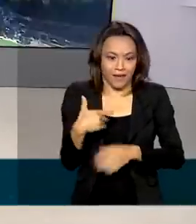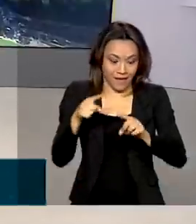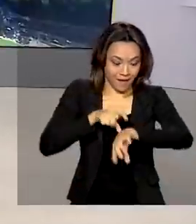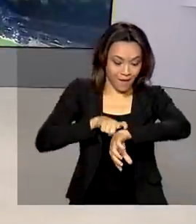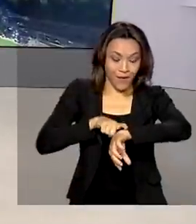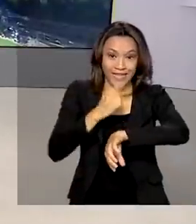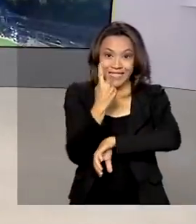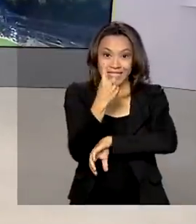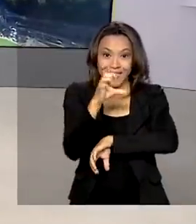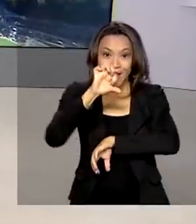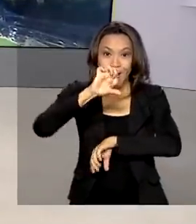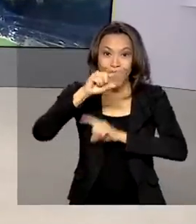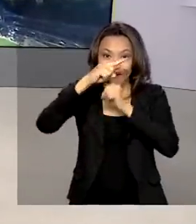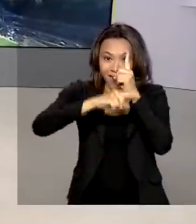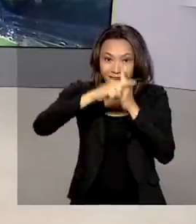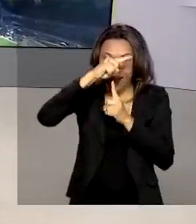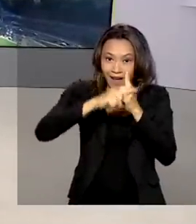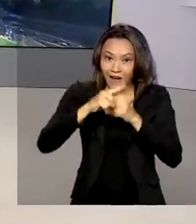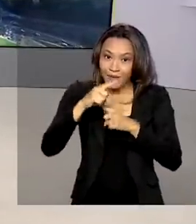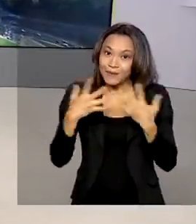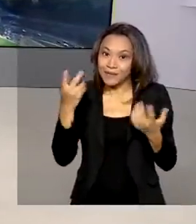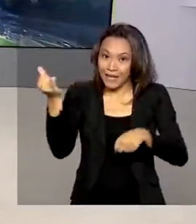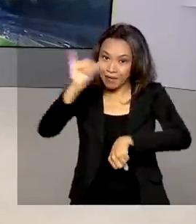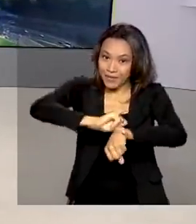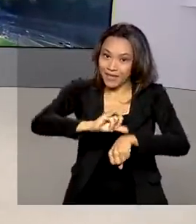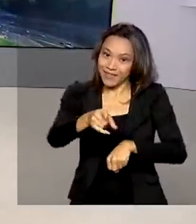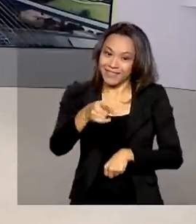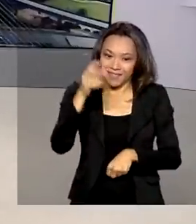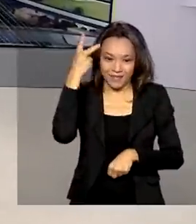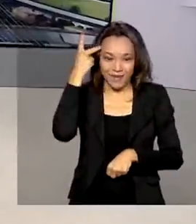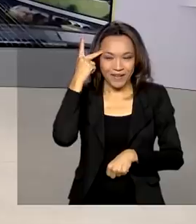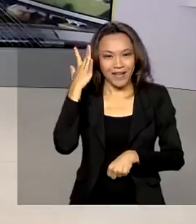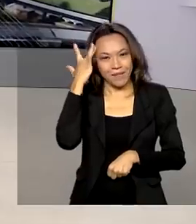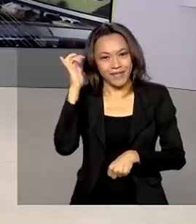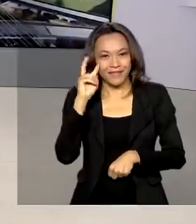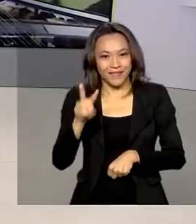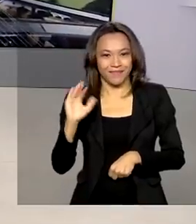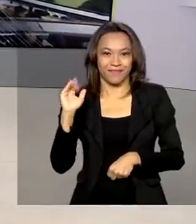19 graus na capital paulista. A gente volta a se encontrar amanhã. Até lá!